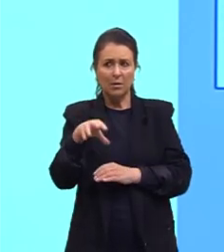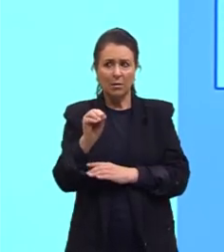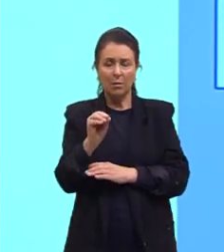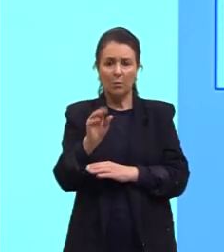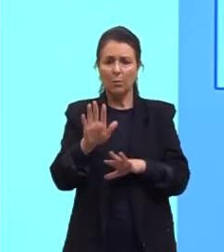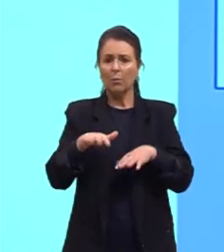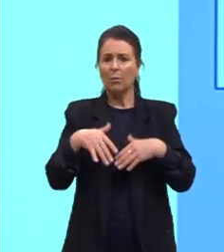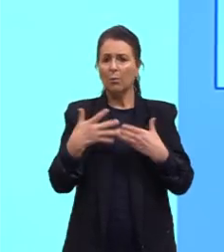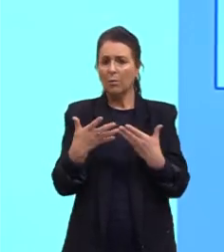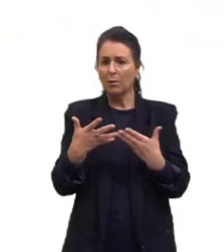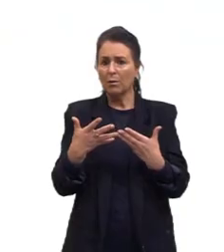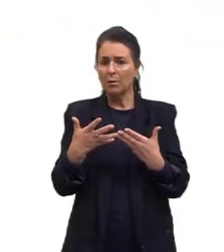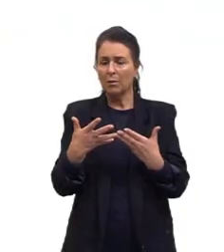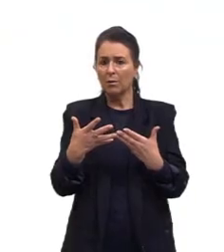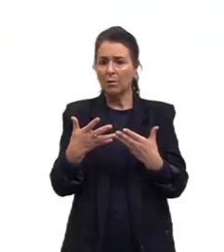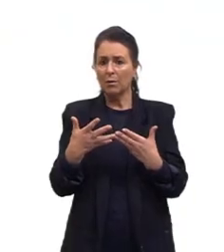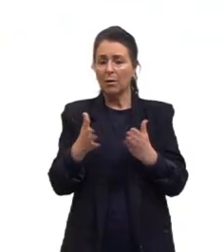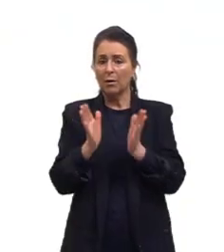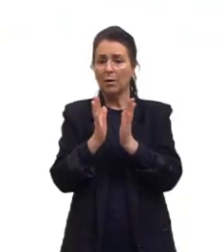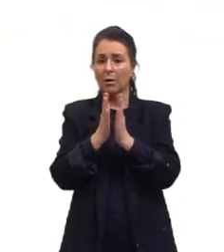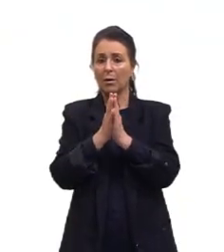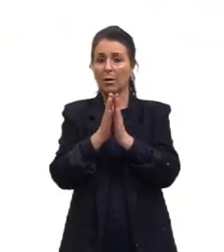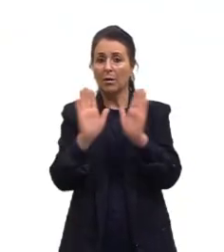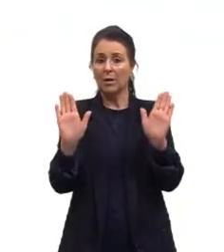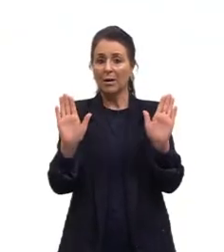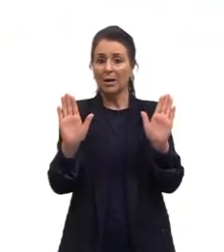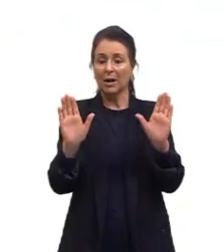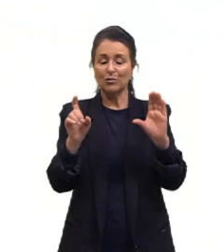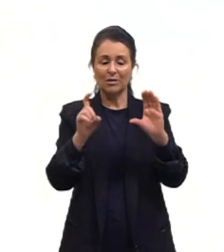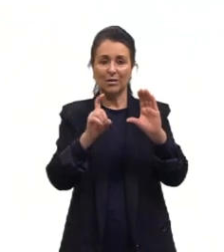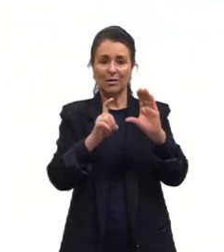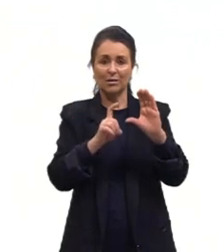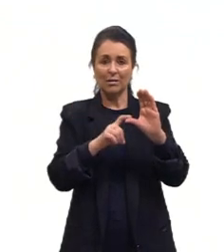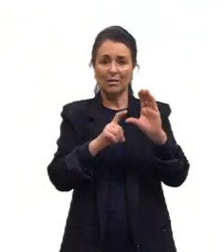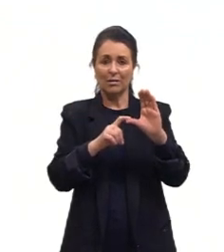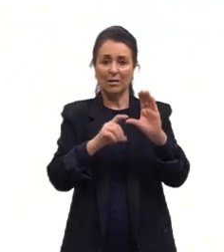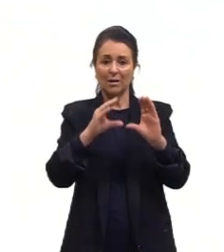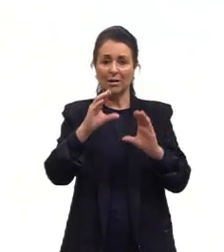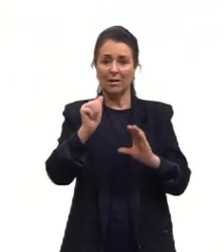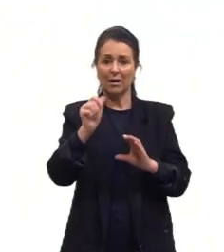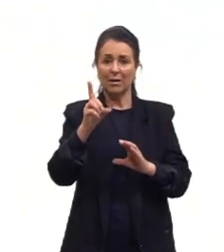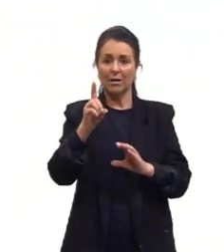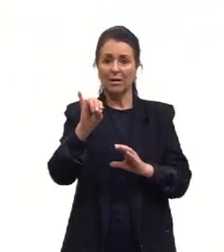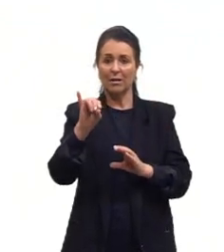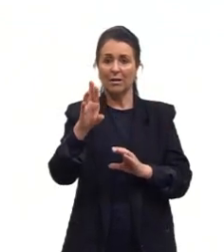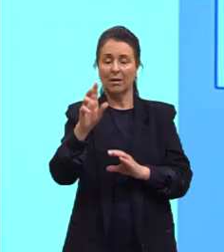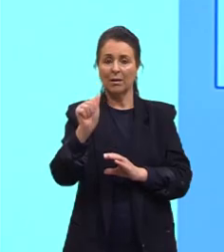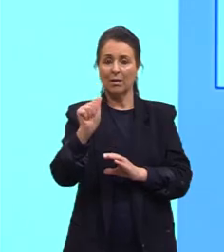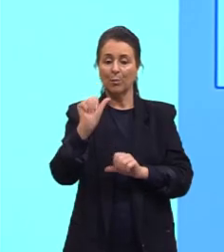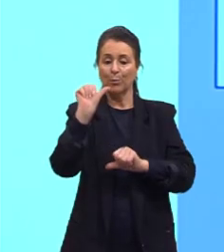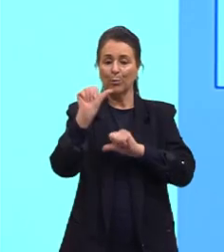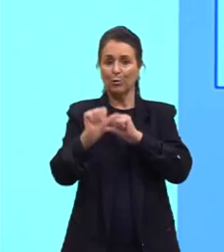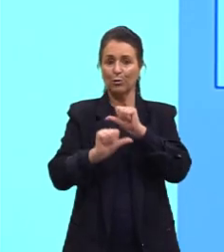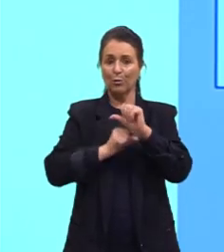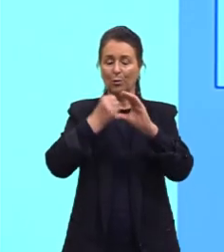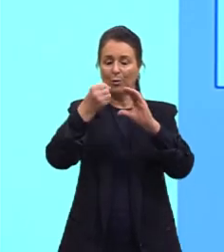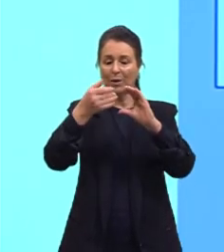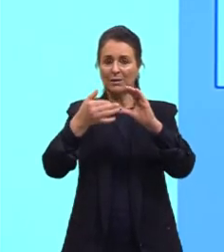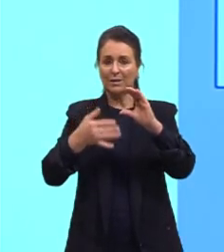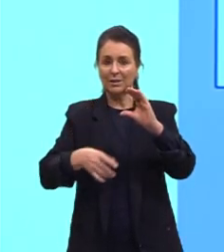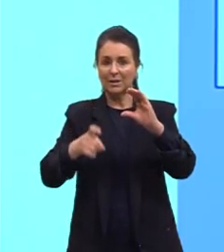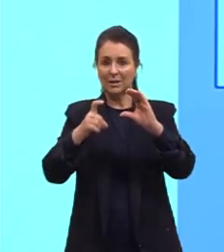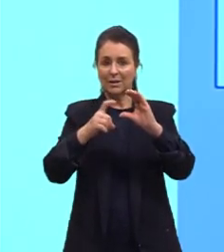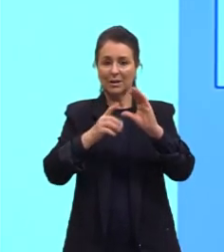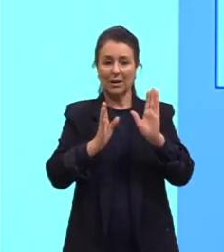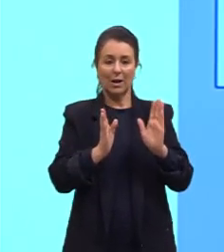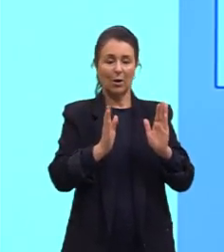é uma isomeria de cadeia porque houve uma modificação nas características da cadeia. Era uma cadeia aberta e ficou